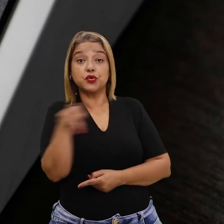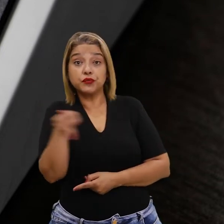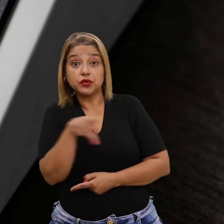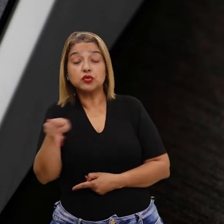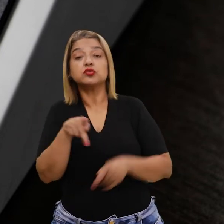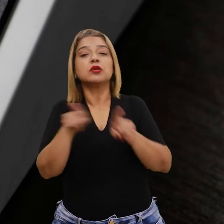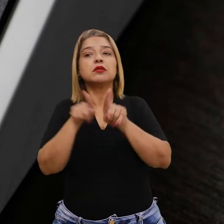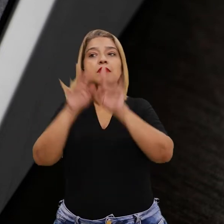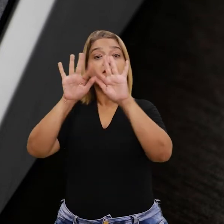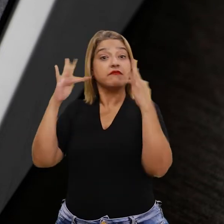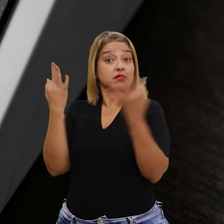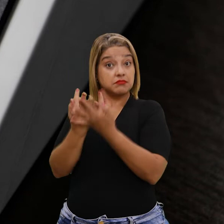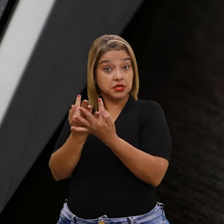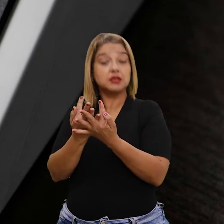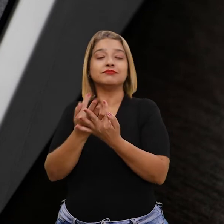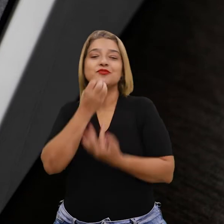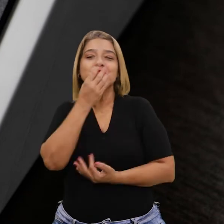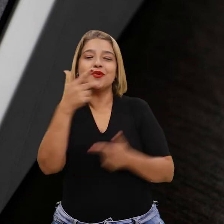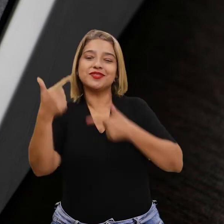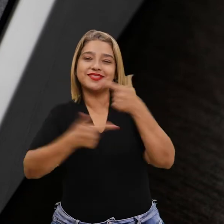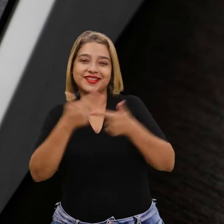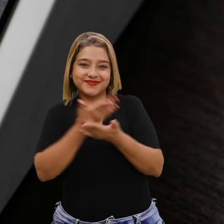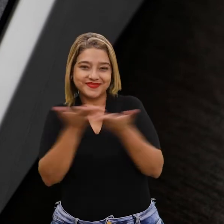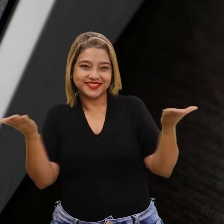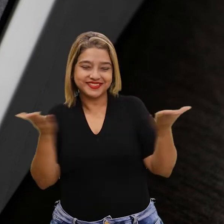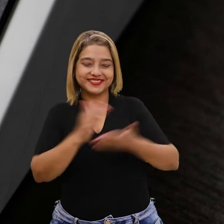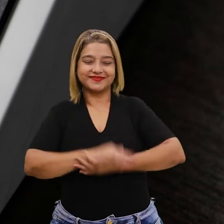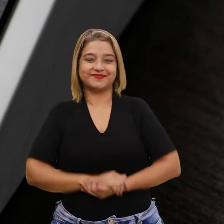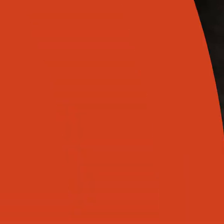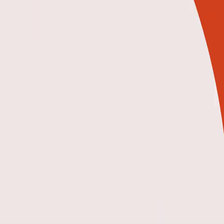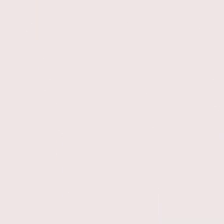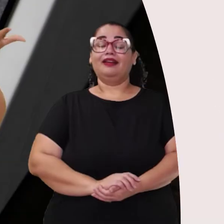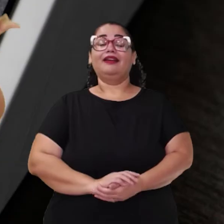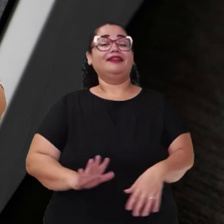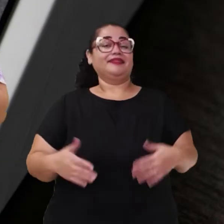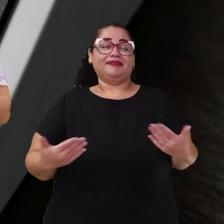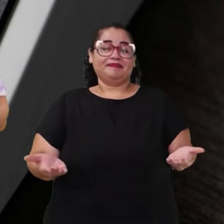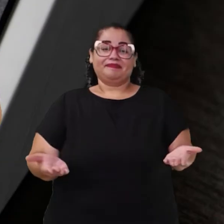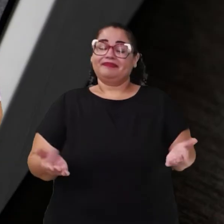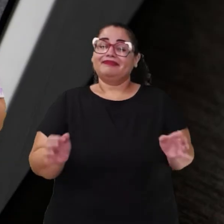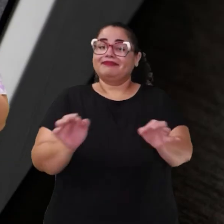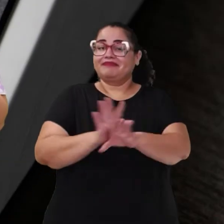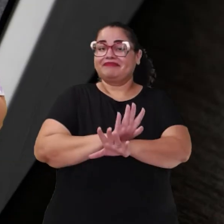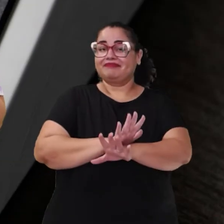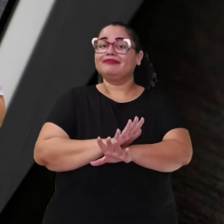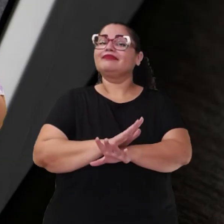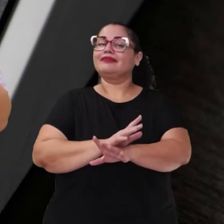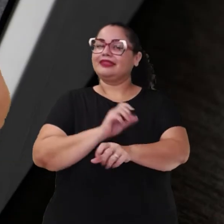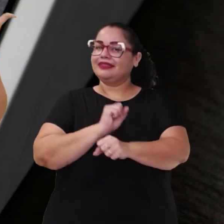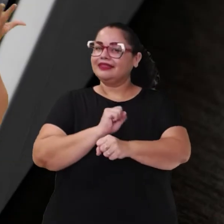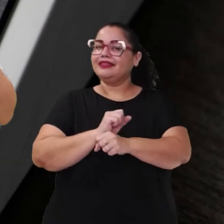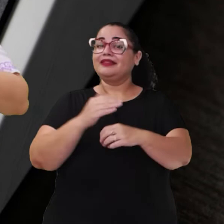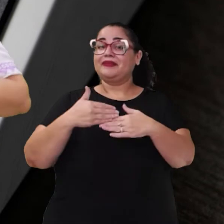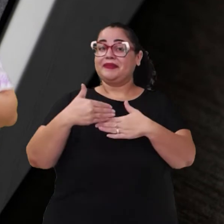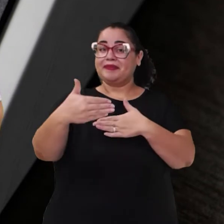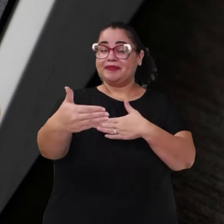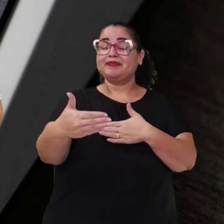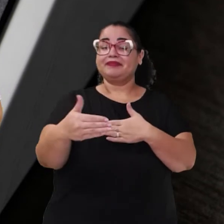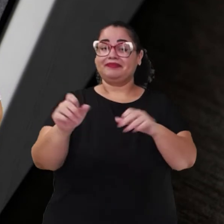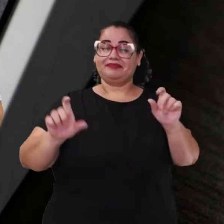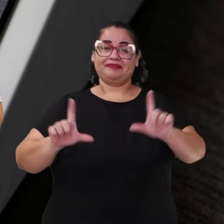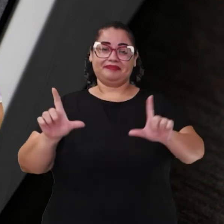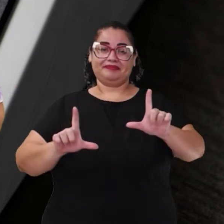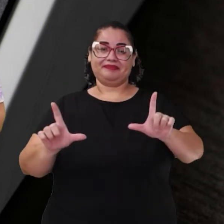professores e familiares. Um bom trabalho! Então é isso, pessoal! Espero vocês no nosso próximo